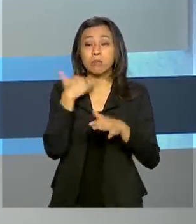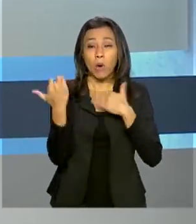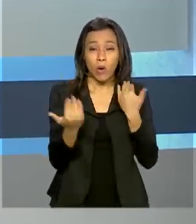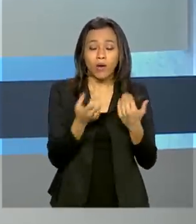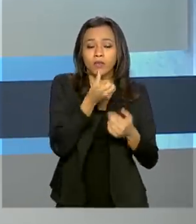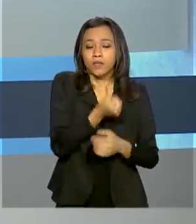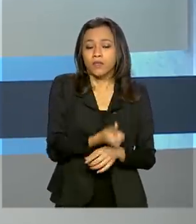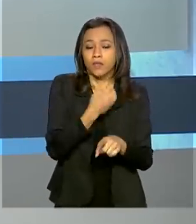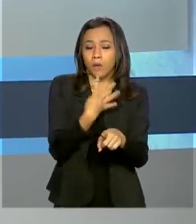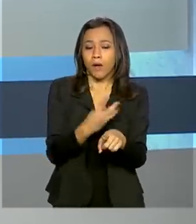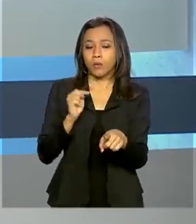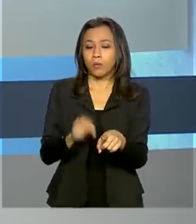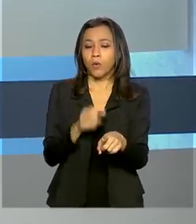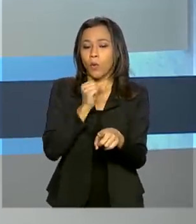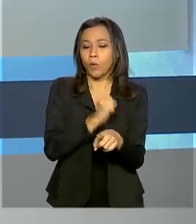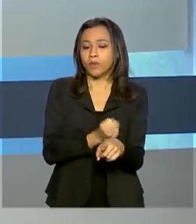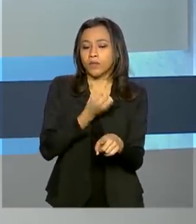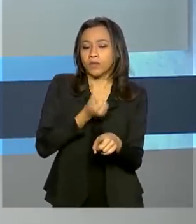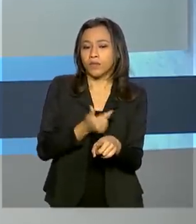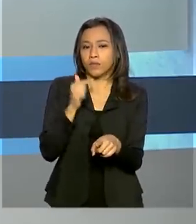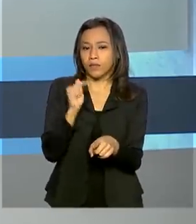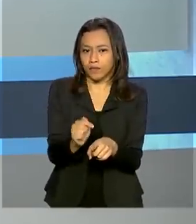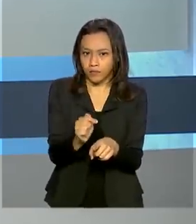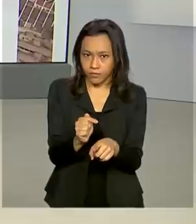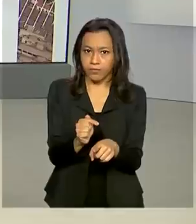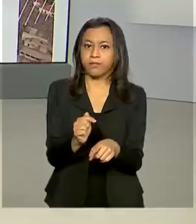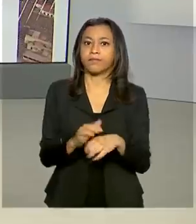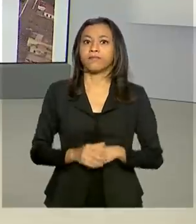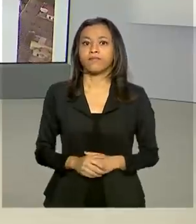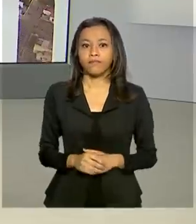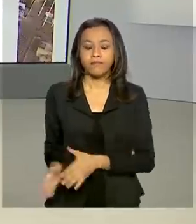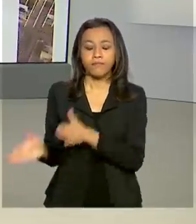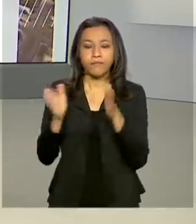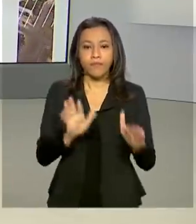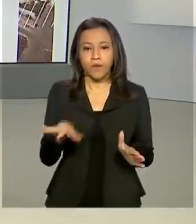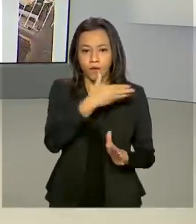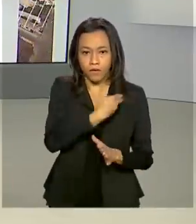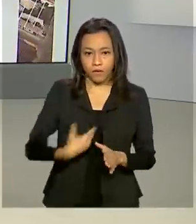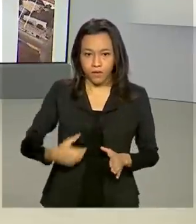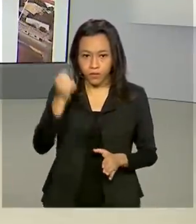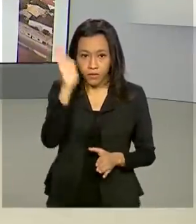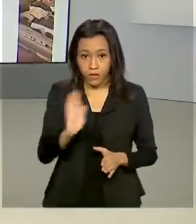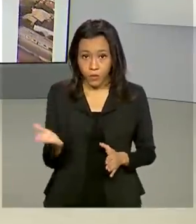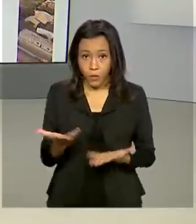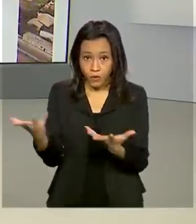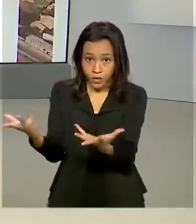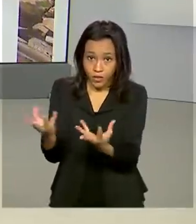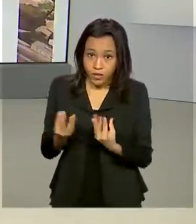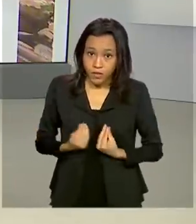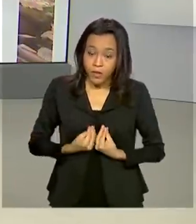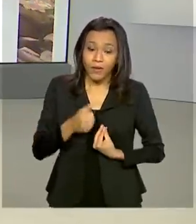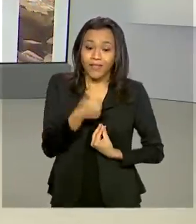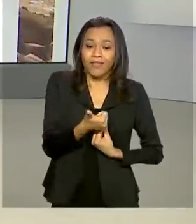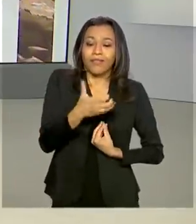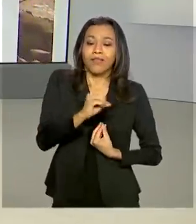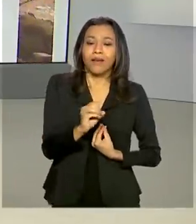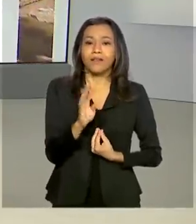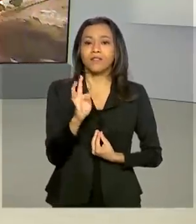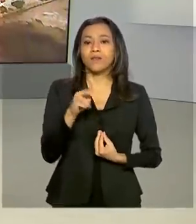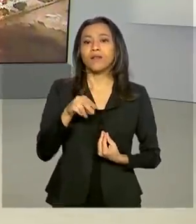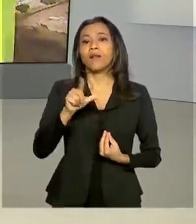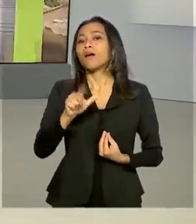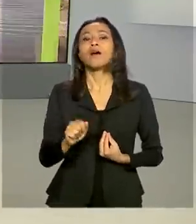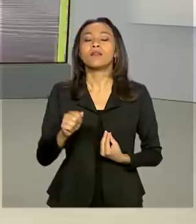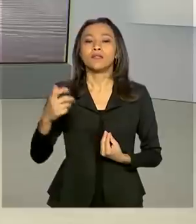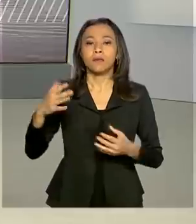64 mil, 867. E o governo brasileiro recebeu hoje pela manhã 10 toneladas de material de